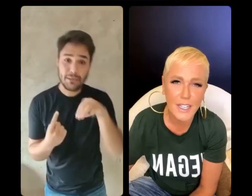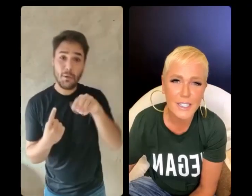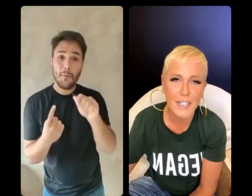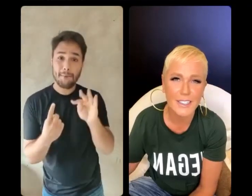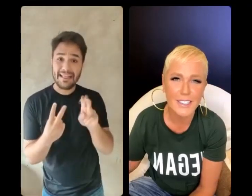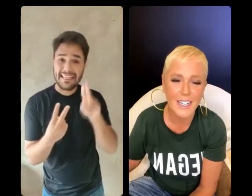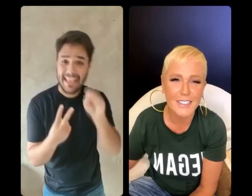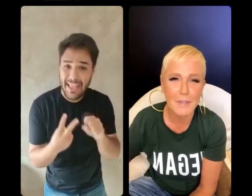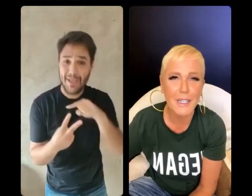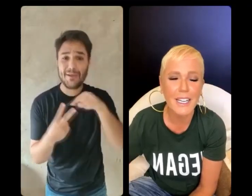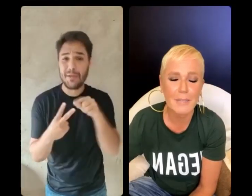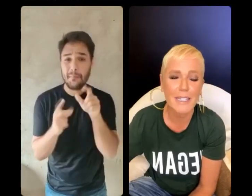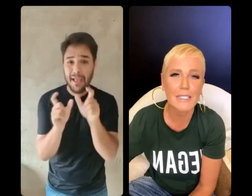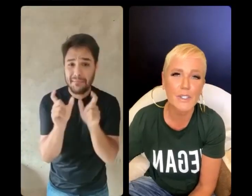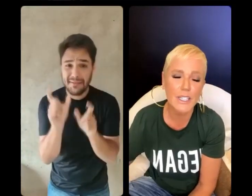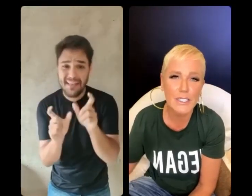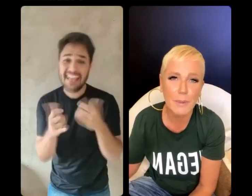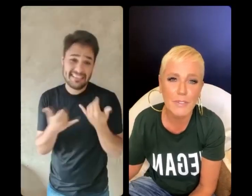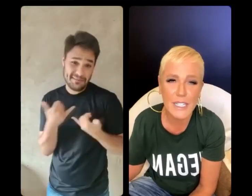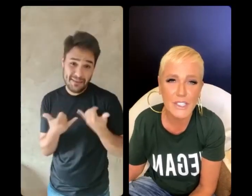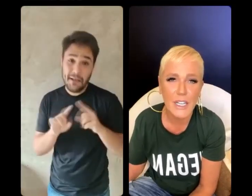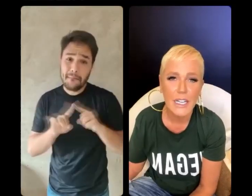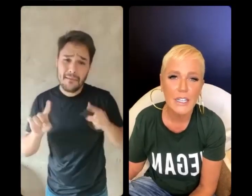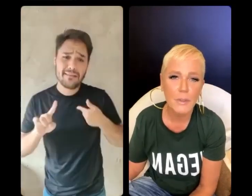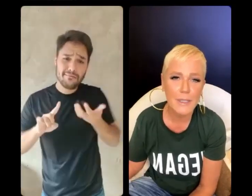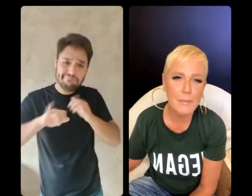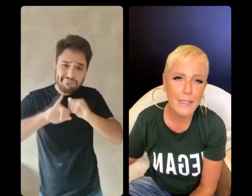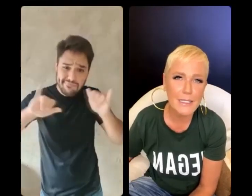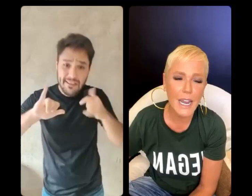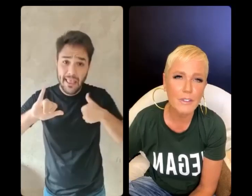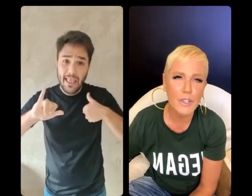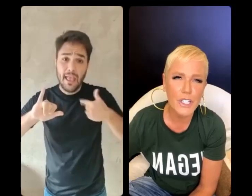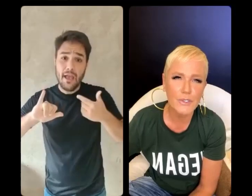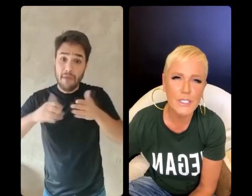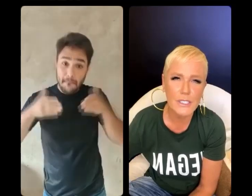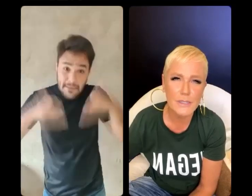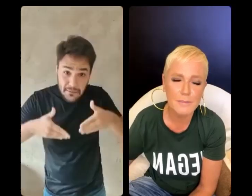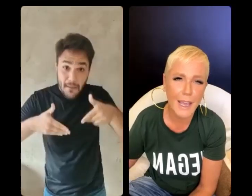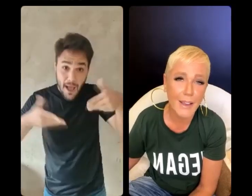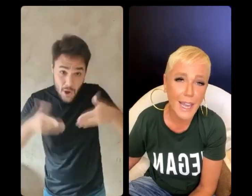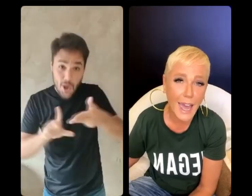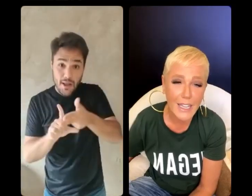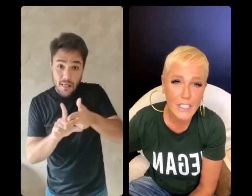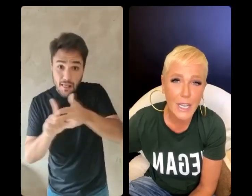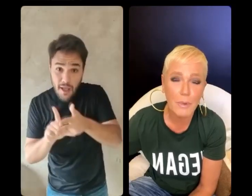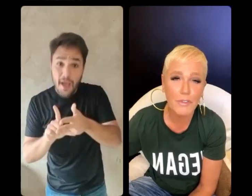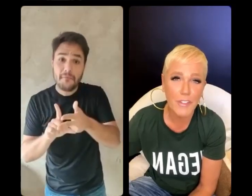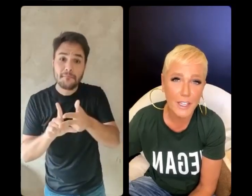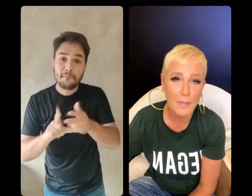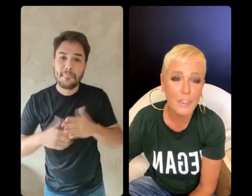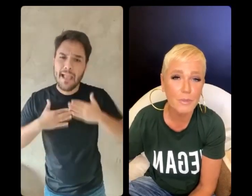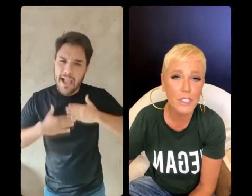A gente já brinca aqui, mas eu só queria dizer pra vocês que vão participar dessa live com a gente! Vocês relaxem,